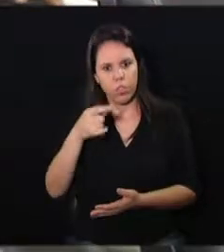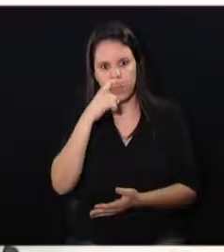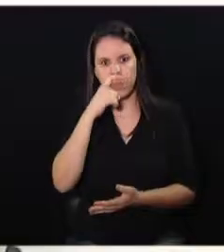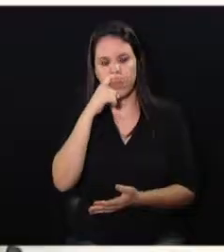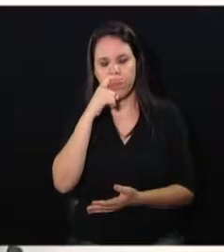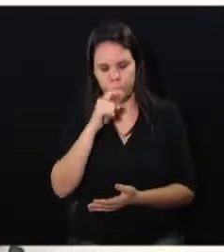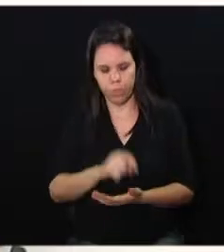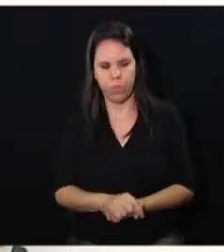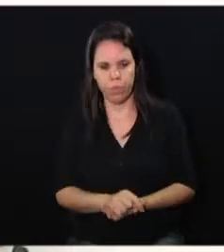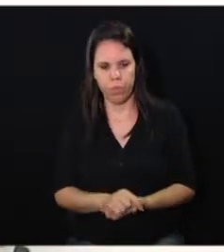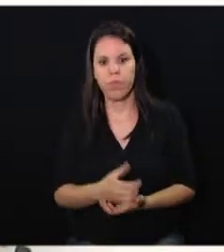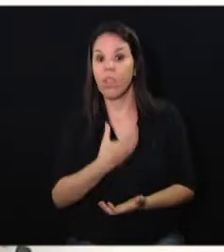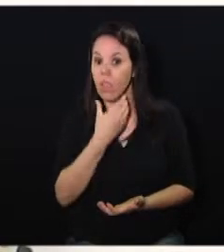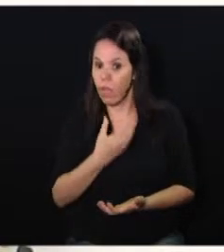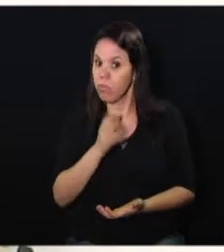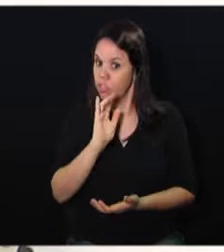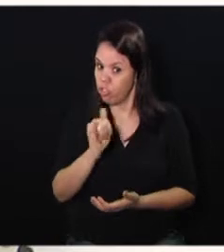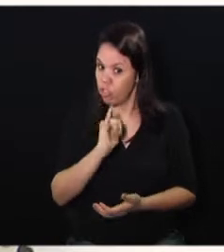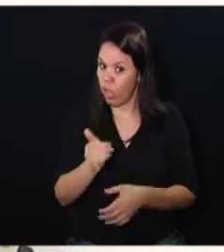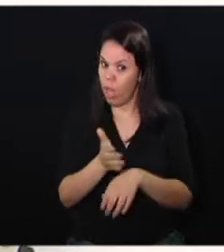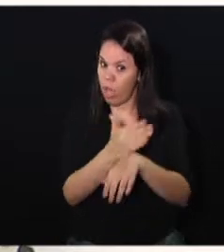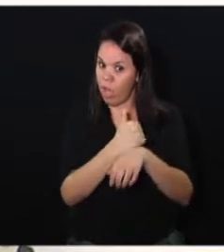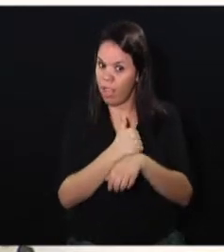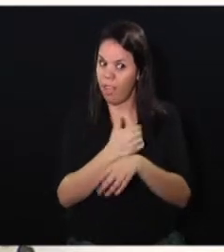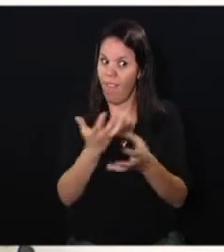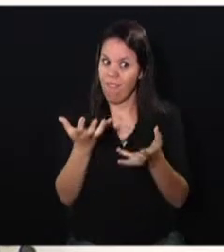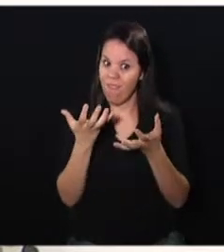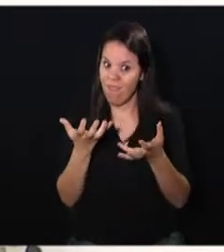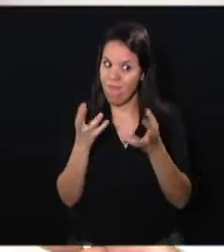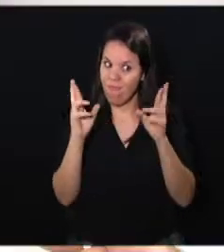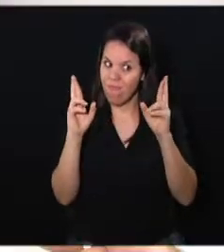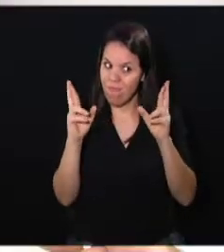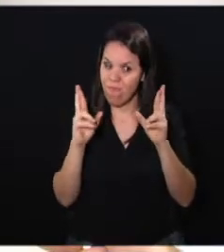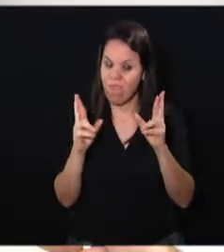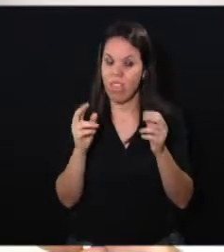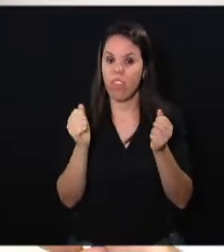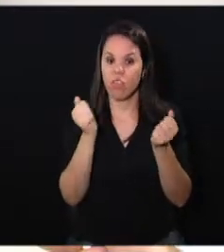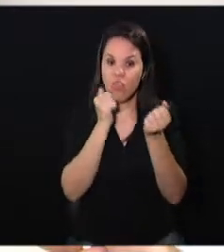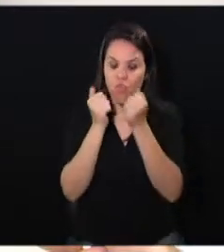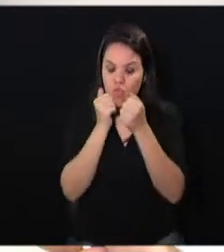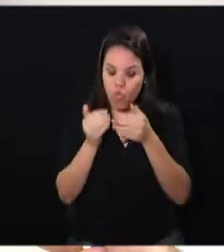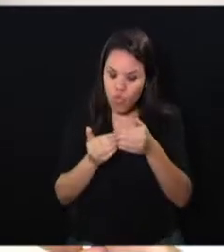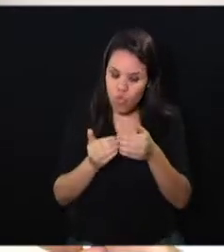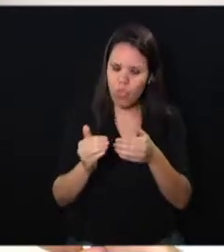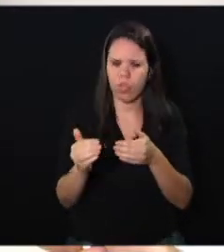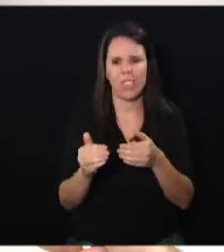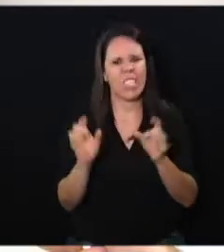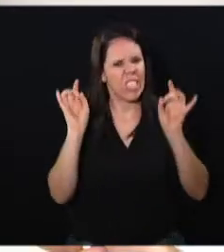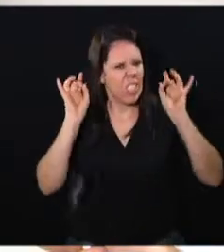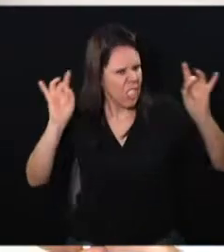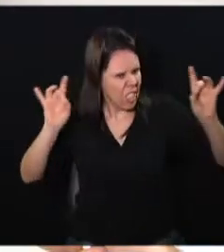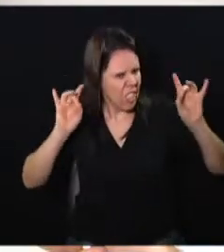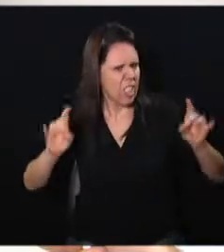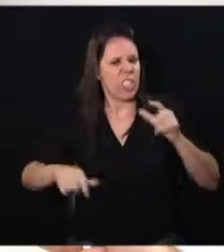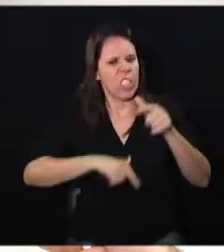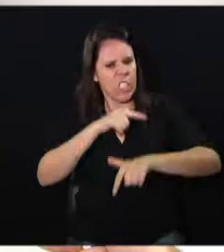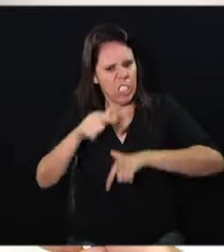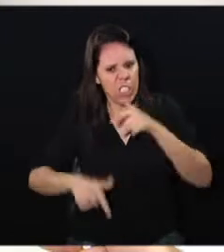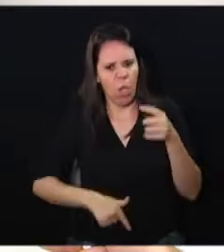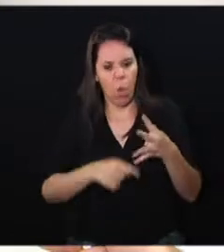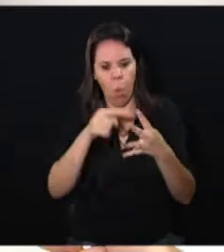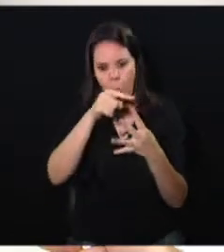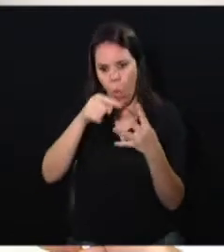Schneider. Carmo já adiantou as expectativas para a partir de julho. São grandes trabalhos, feito a quatro